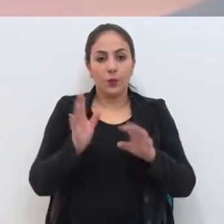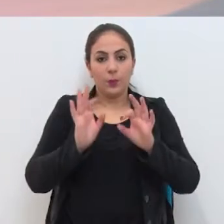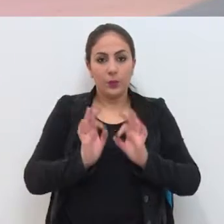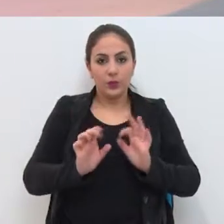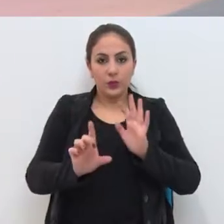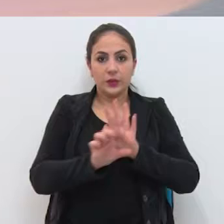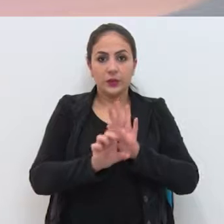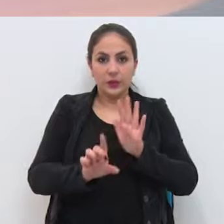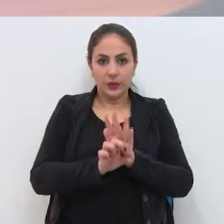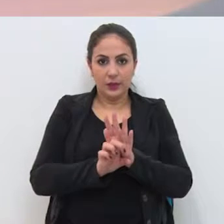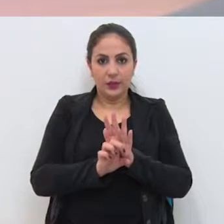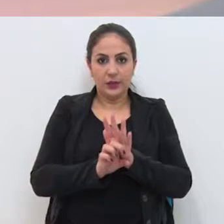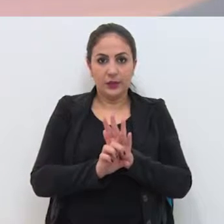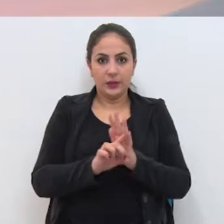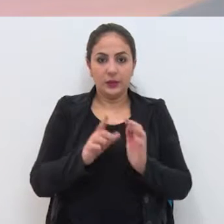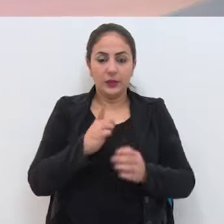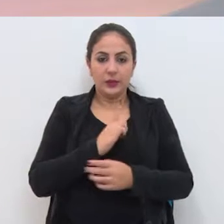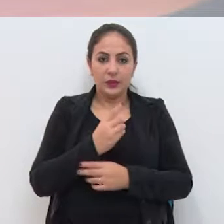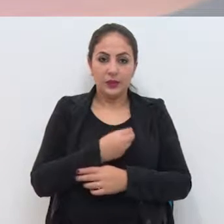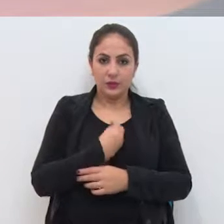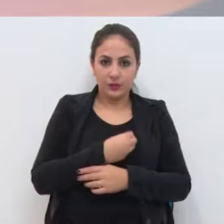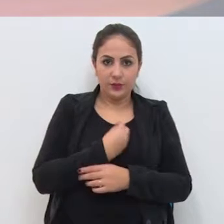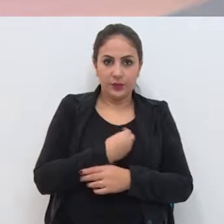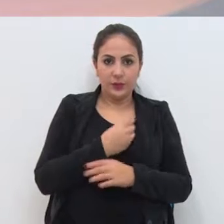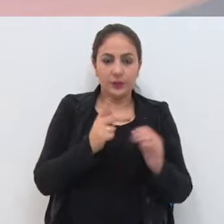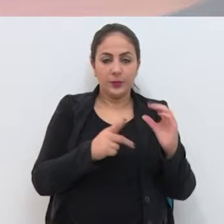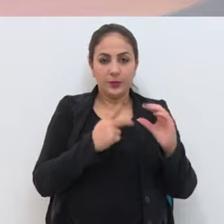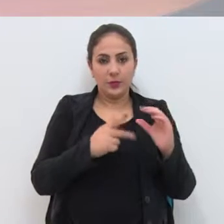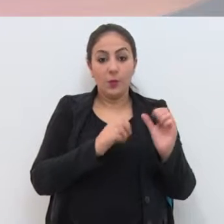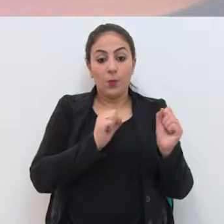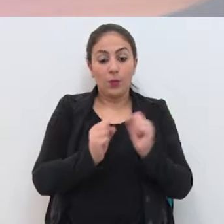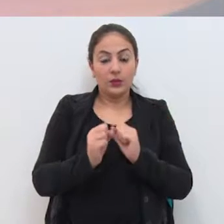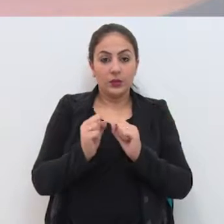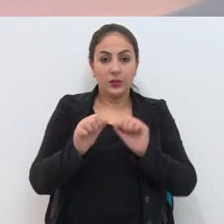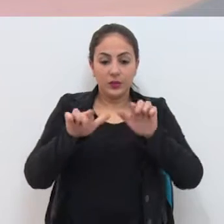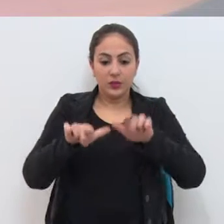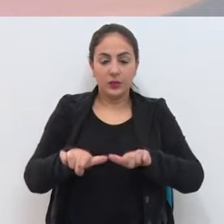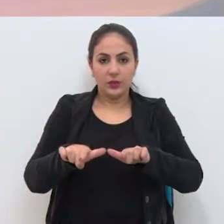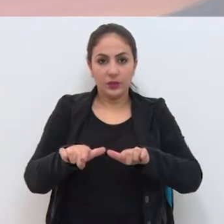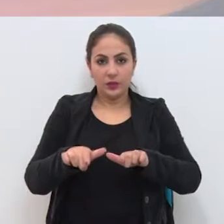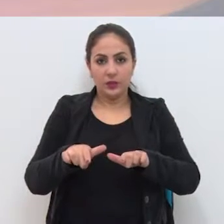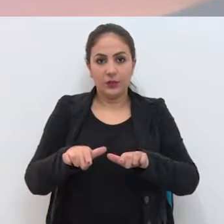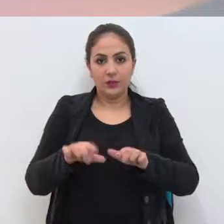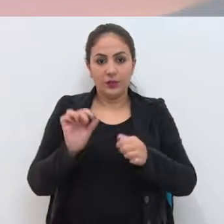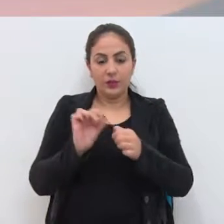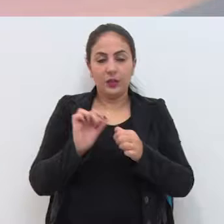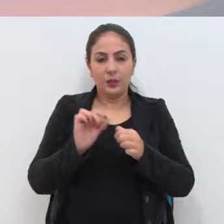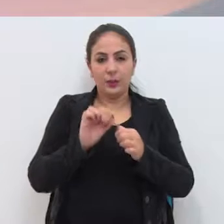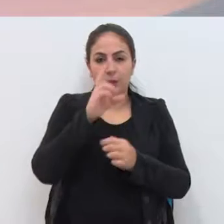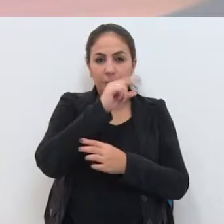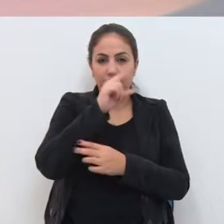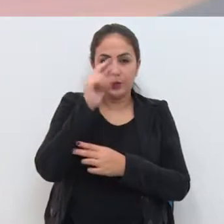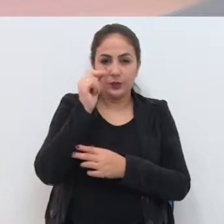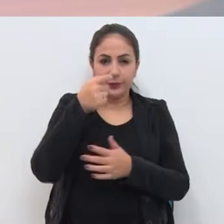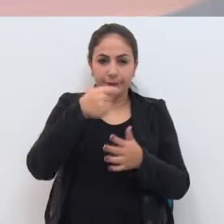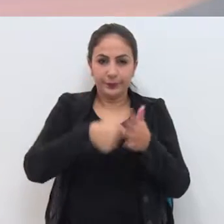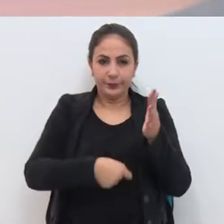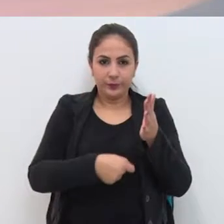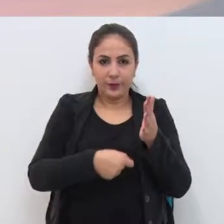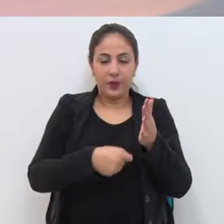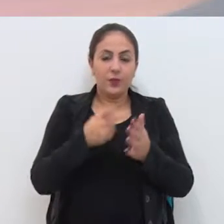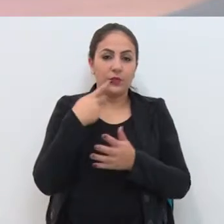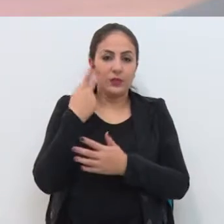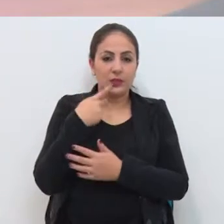projeto de lei que está tramitando no Legislativo deve regulamentar as locações feitas pela Prefeitura O autor da